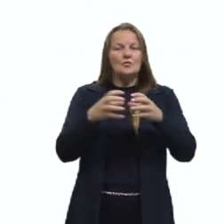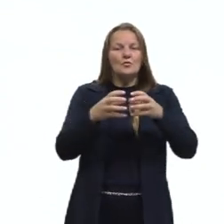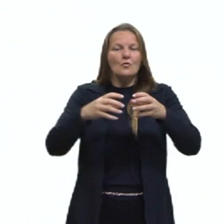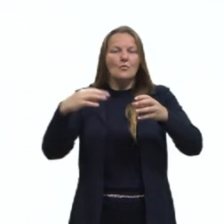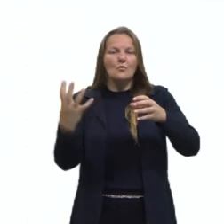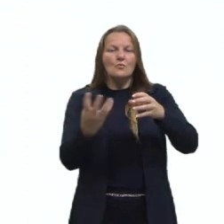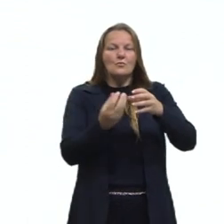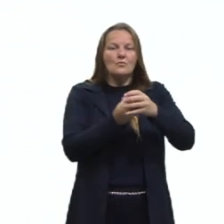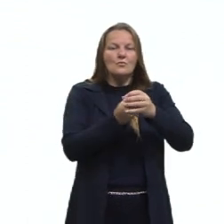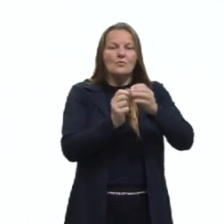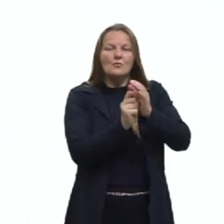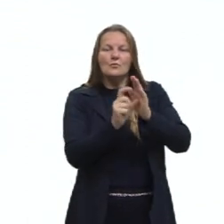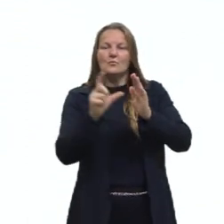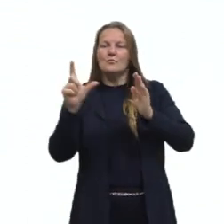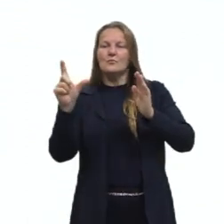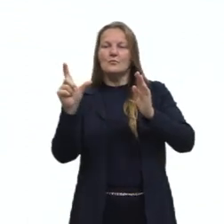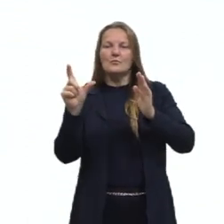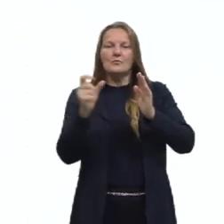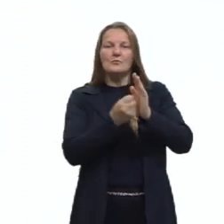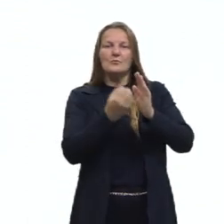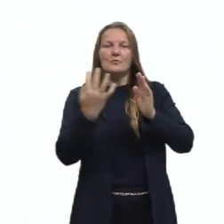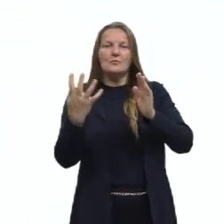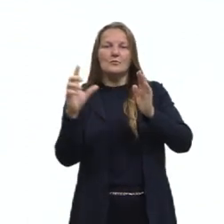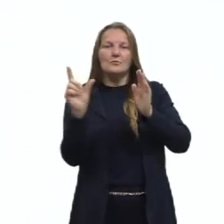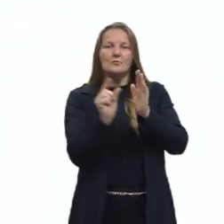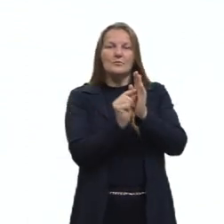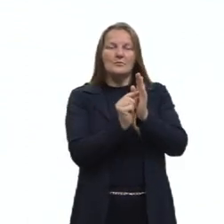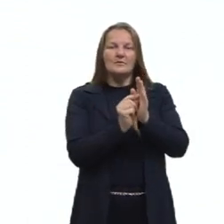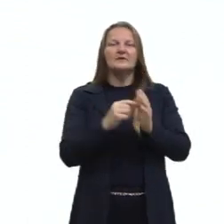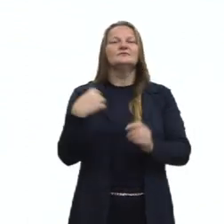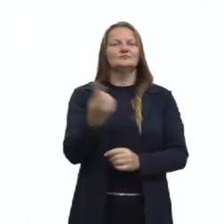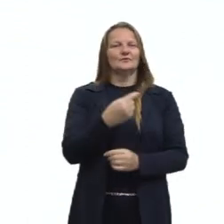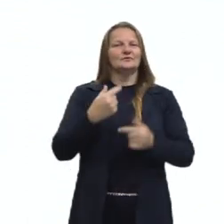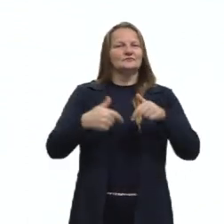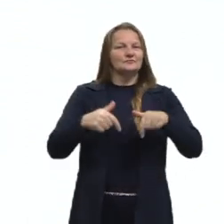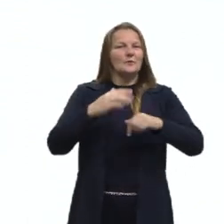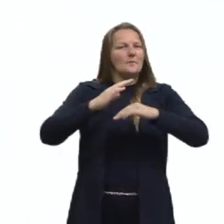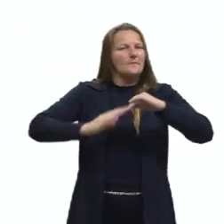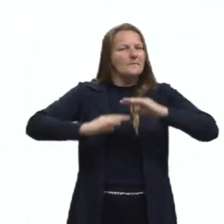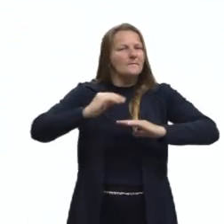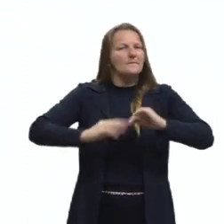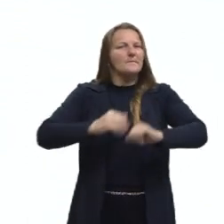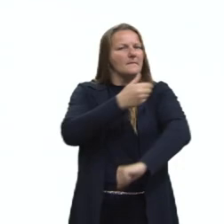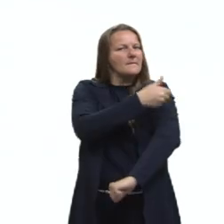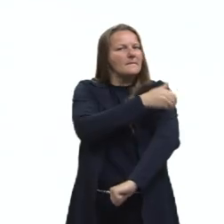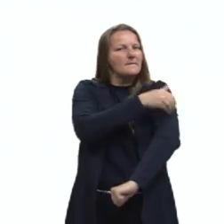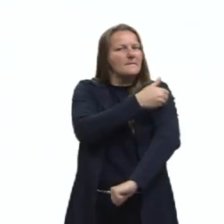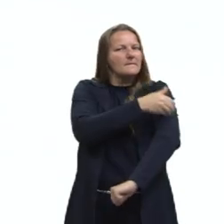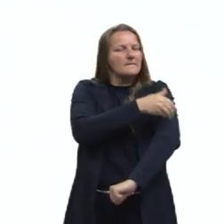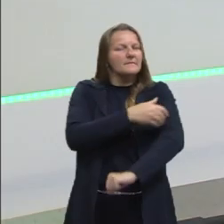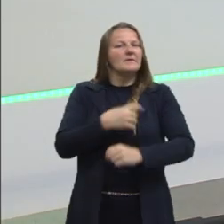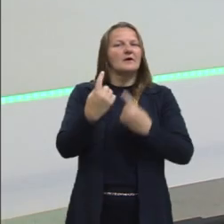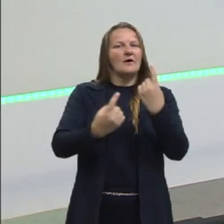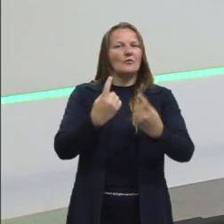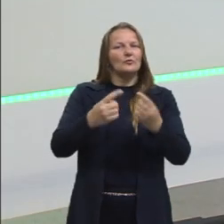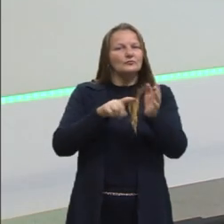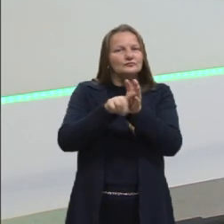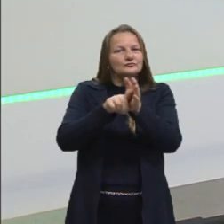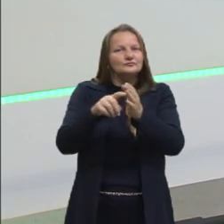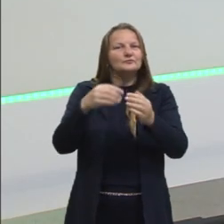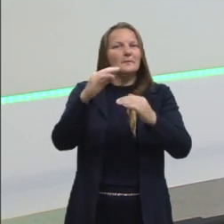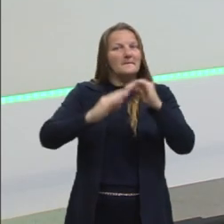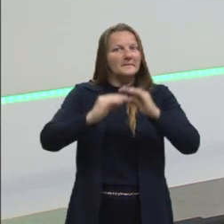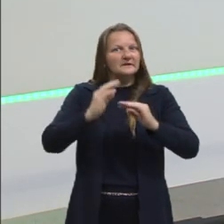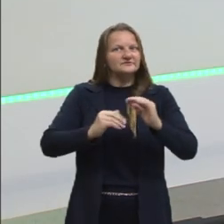da análise combinatória? Nós vamos trabalhar na nossa aula de hoje através de algumas questões do